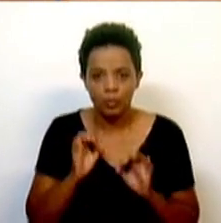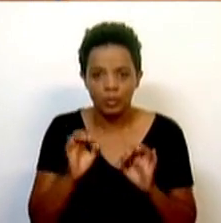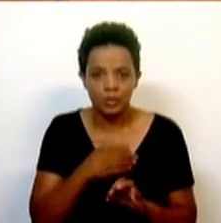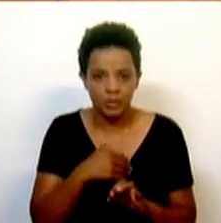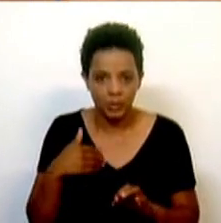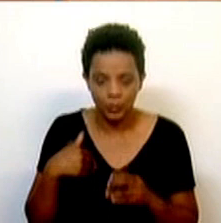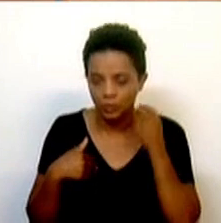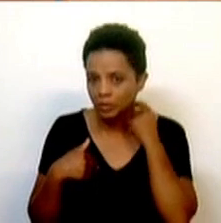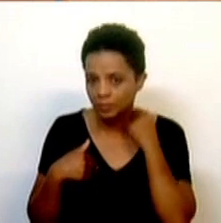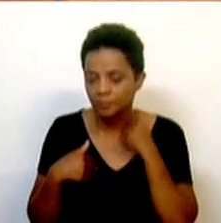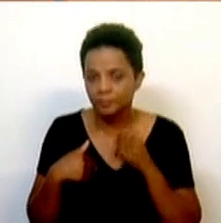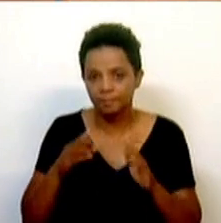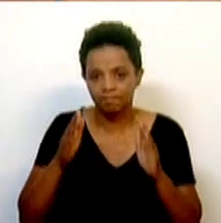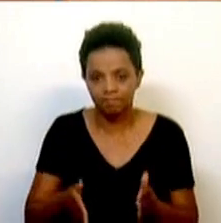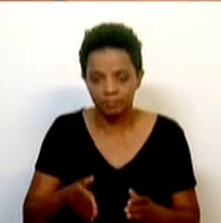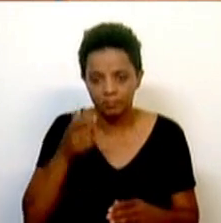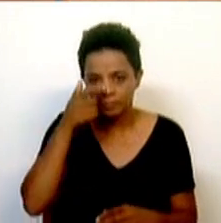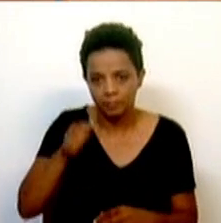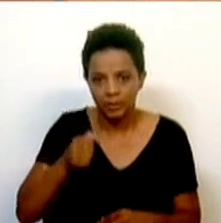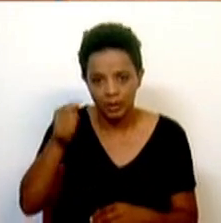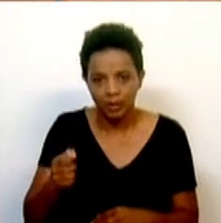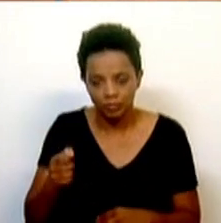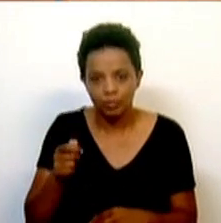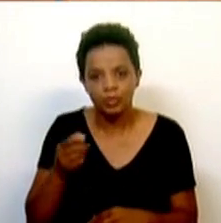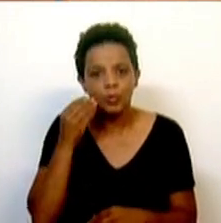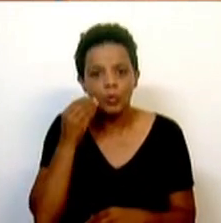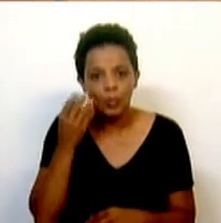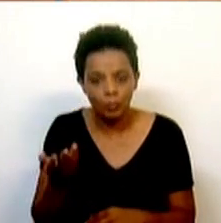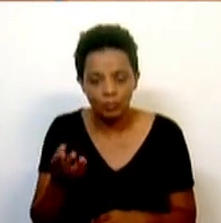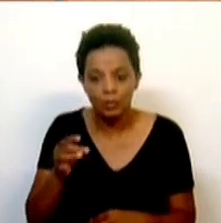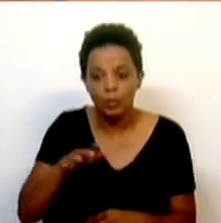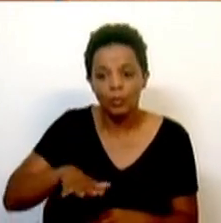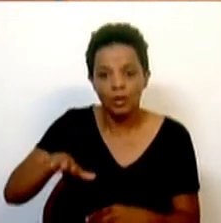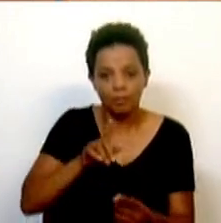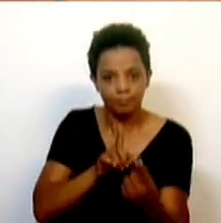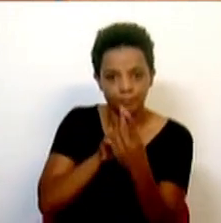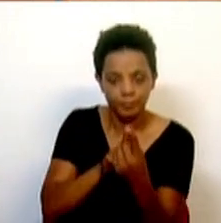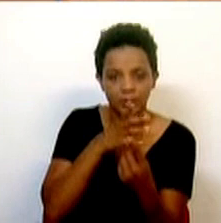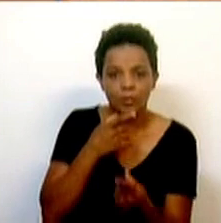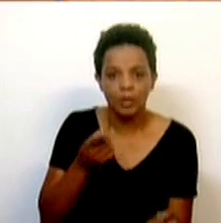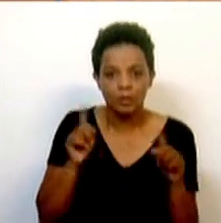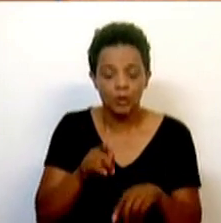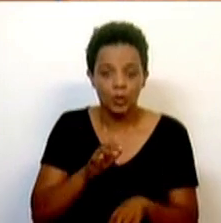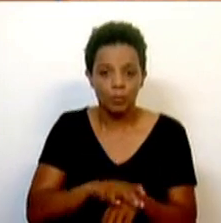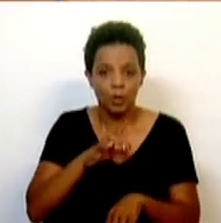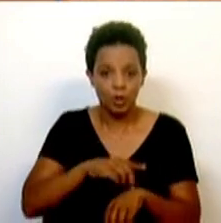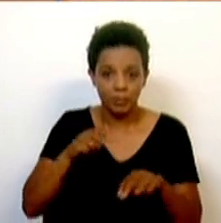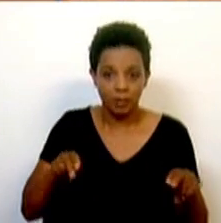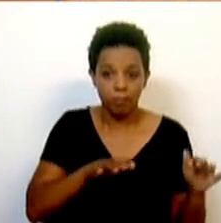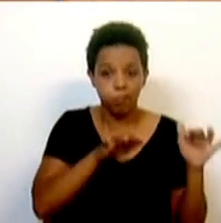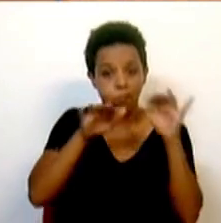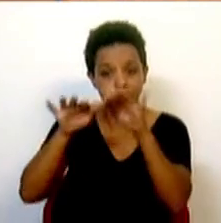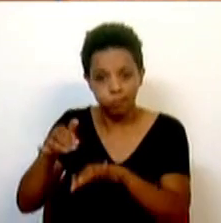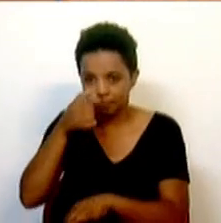de saúde que necessitarão os peregrinos serão prestados no local, reitero, para que os hospitais não